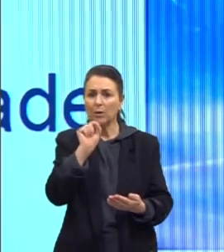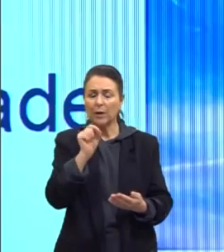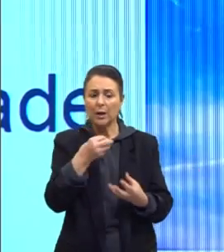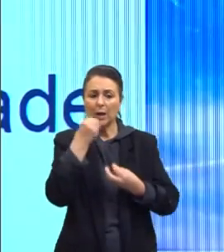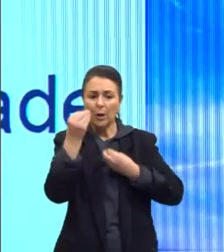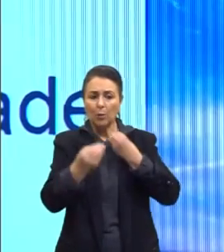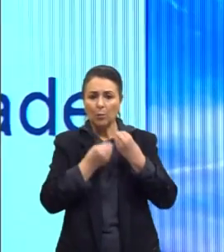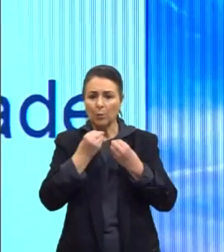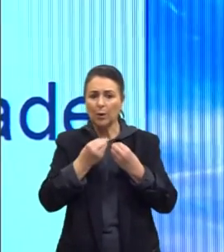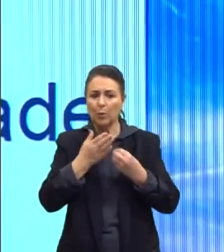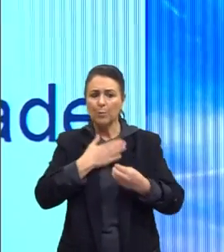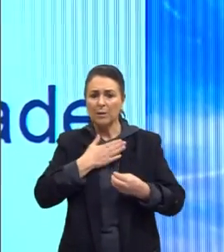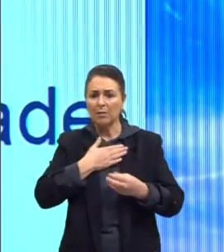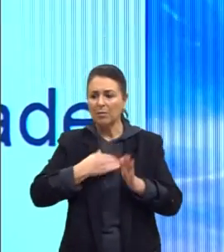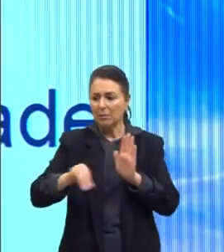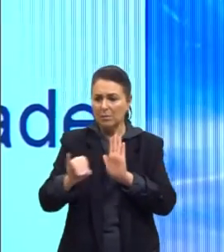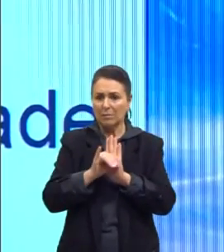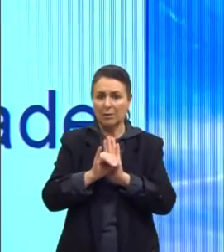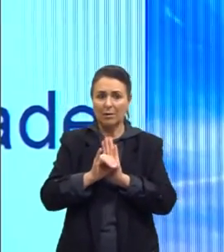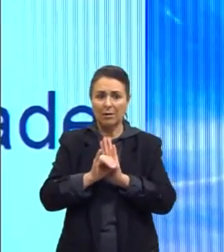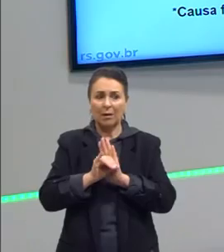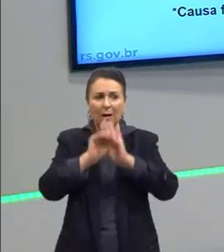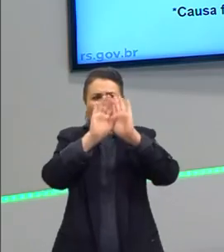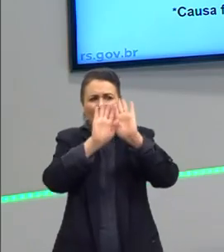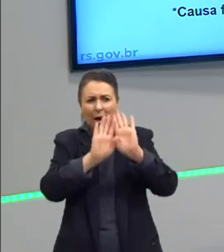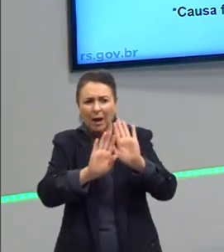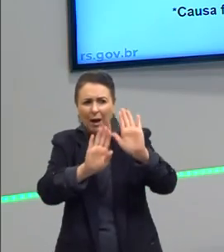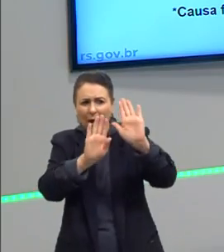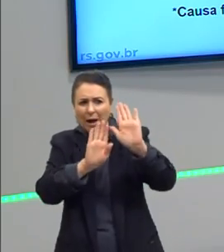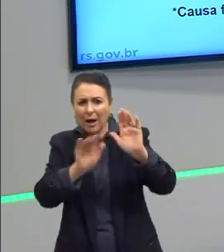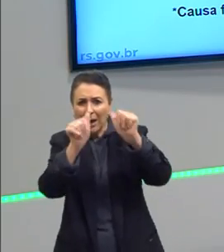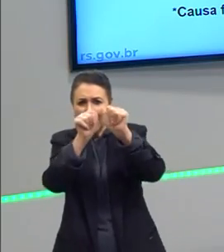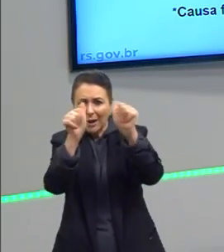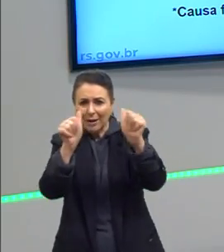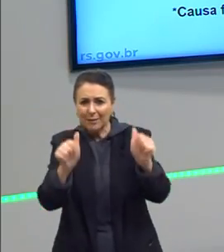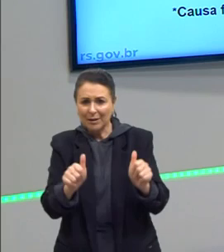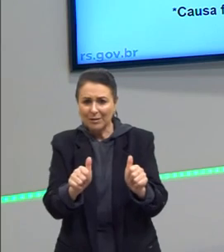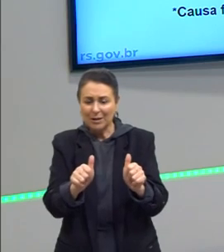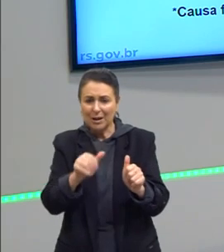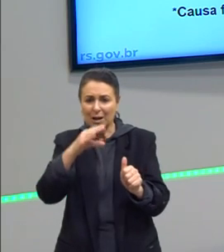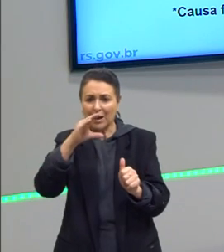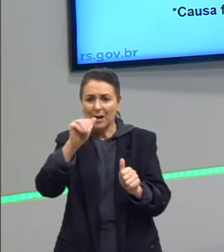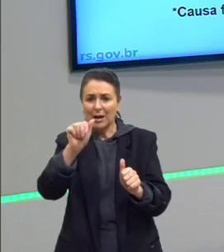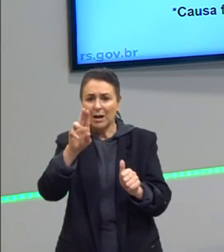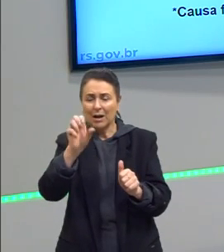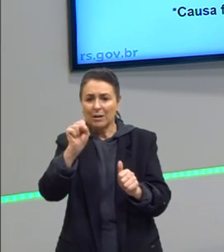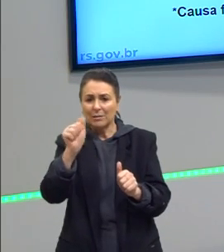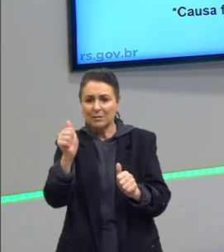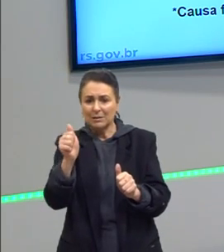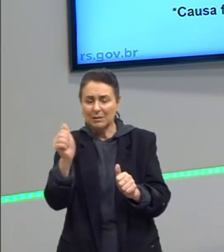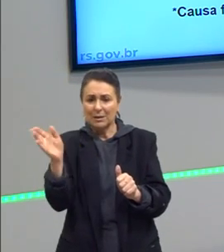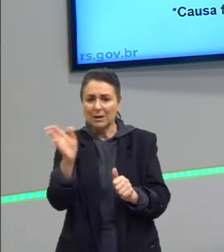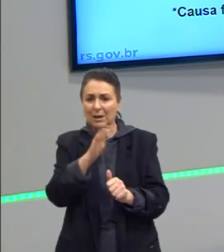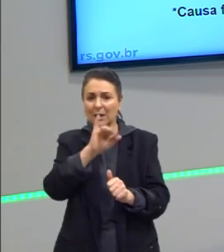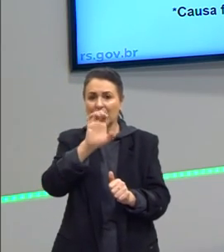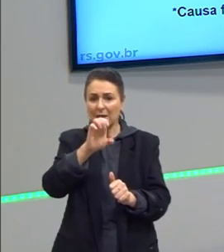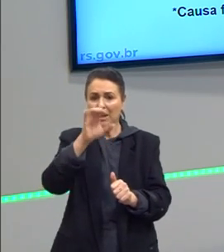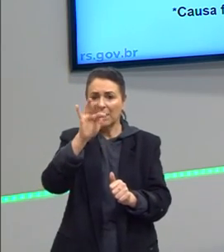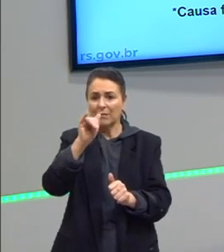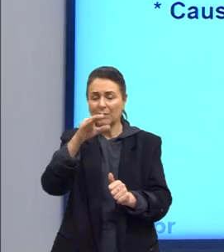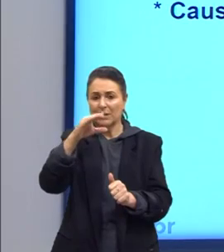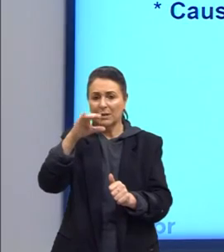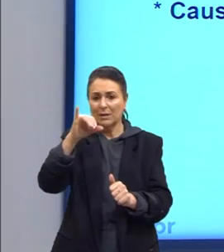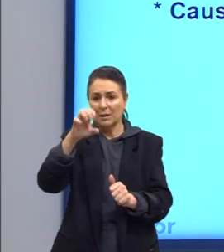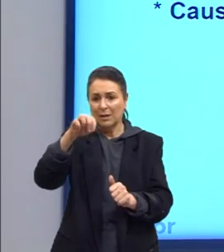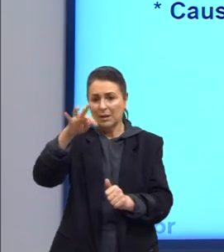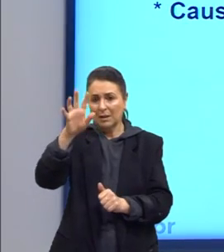identidade. A imagem do Platão. A causa eficiente, a causa formal, aquilo que define como identidade. A causa